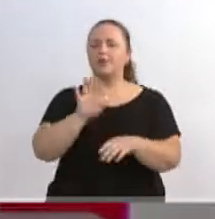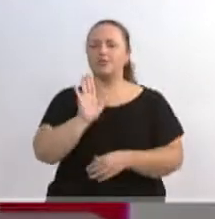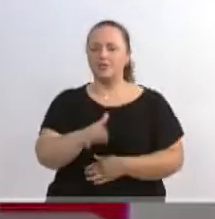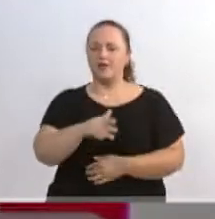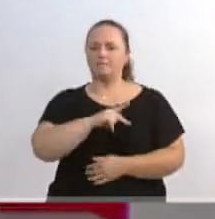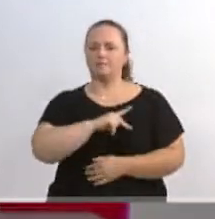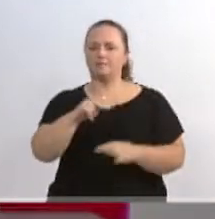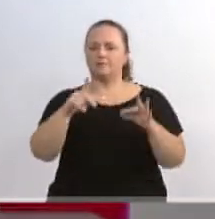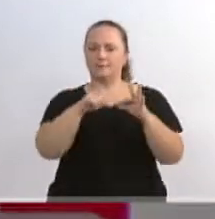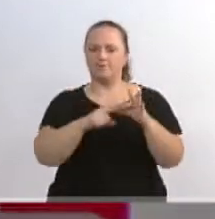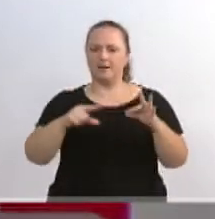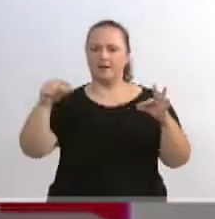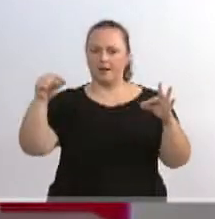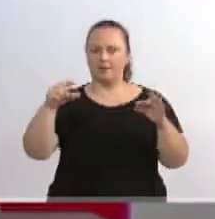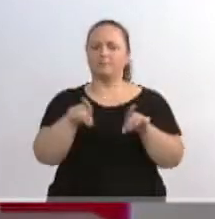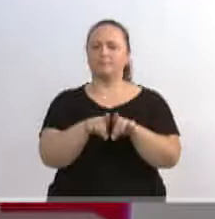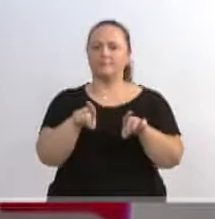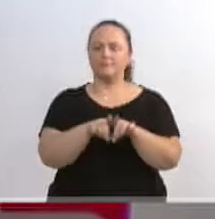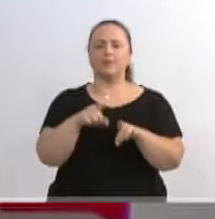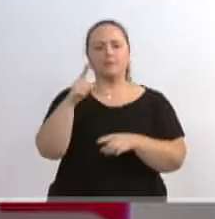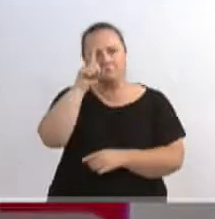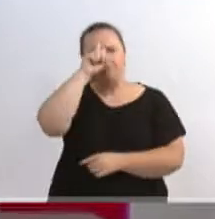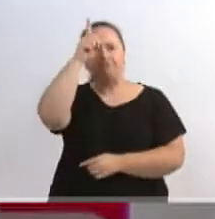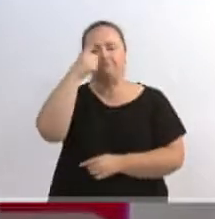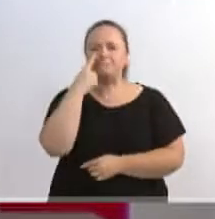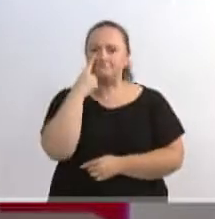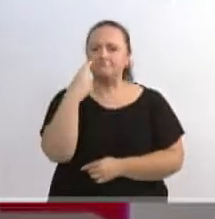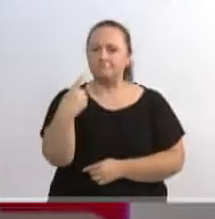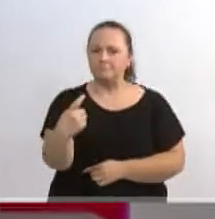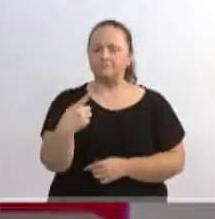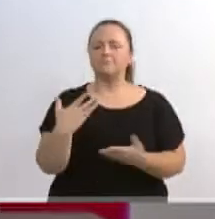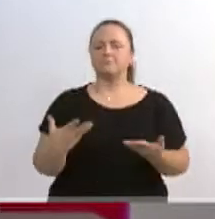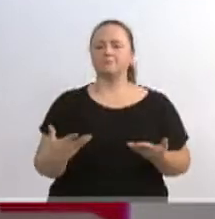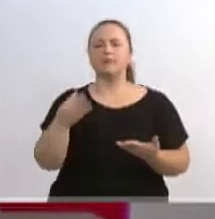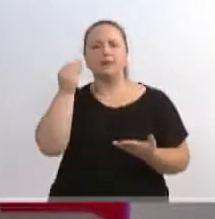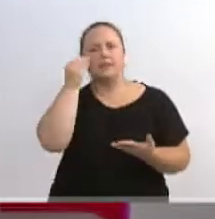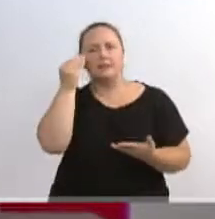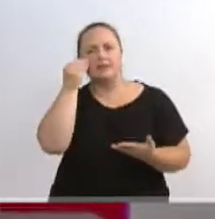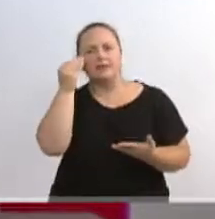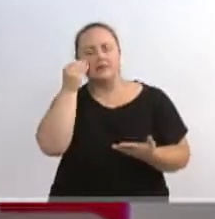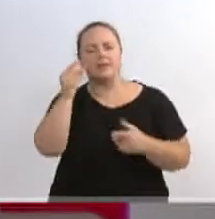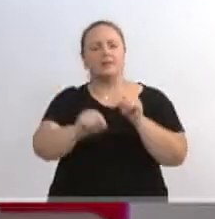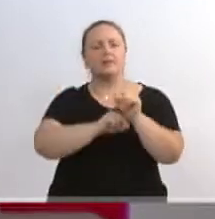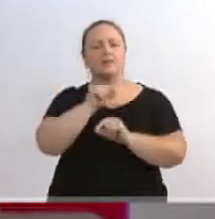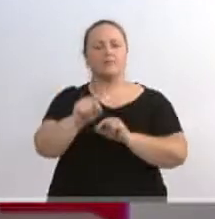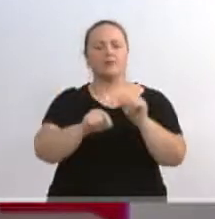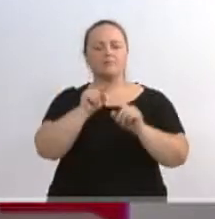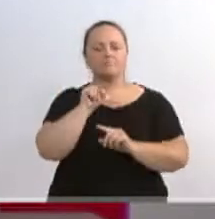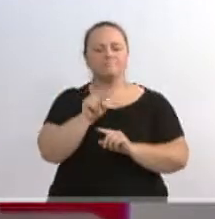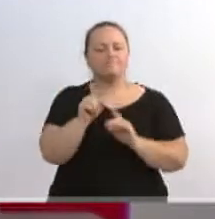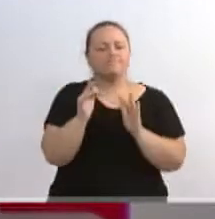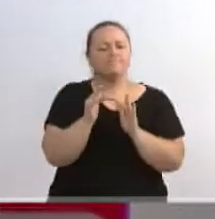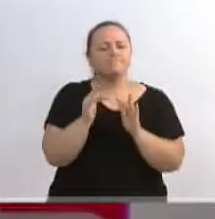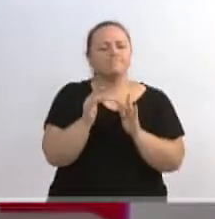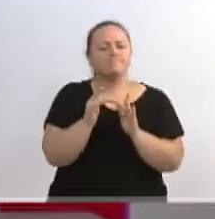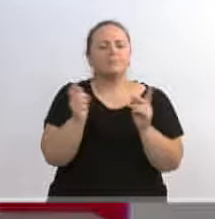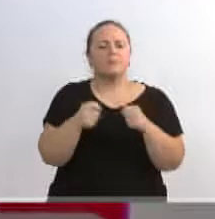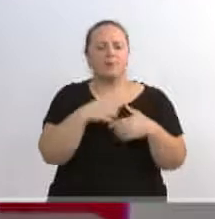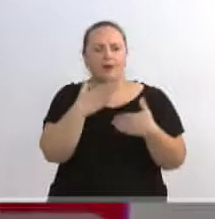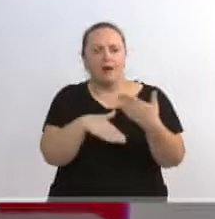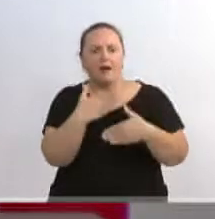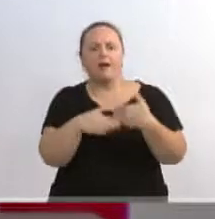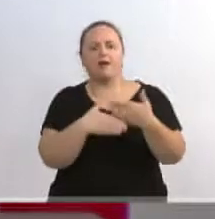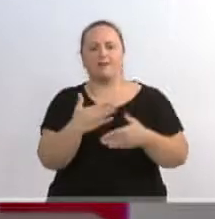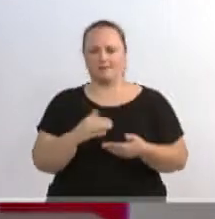Alexandre Bongatz, que também achou a ideia bem interessante. E estamos procurando aqui fazer um ponto de contato para que a gente possa desenvolver.